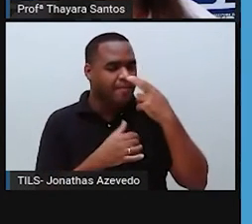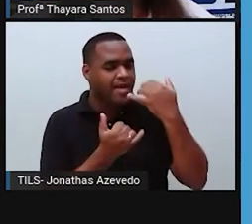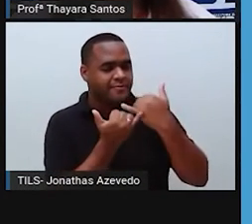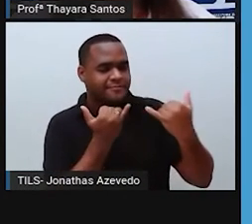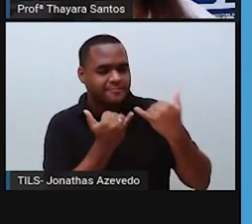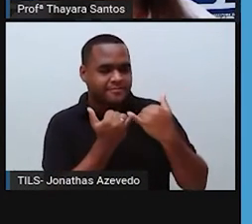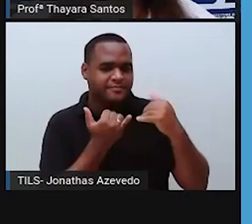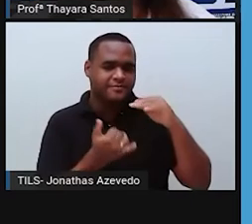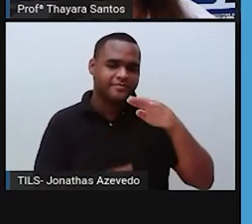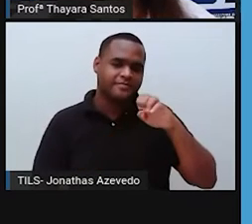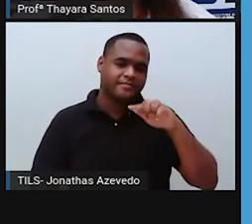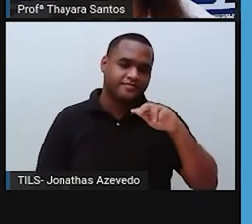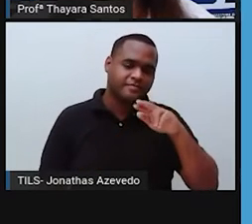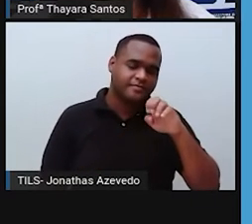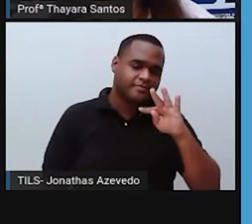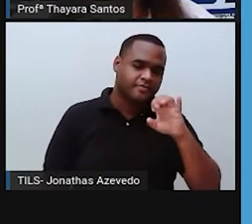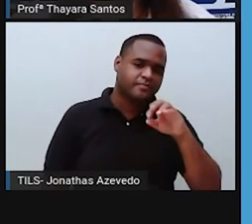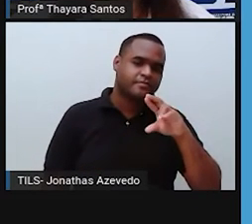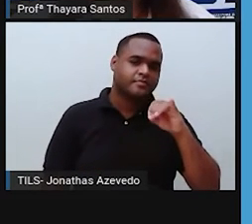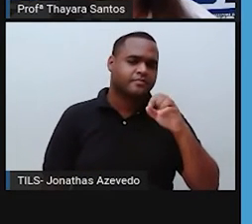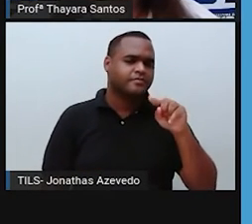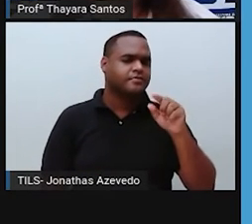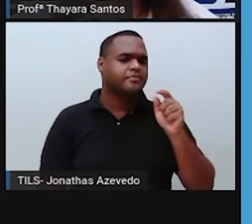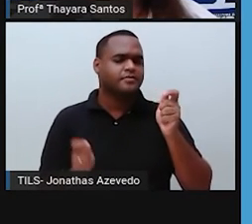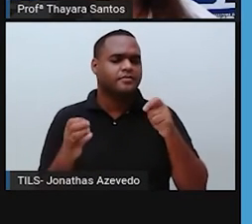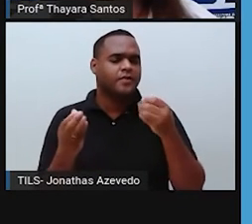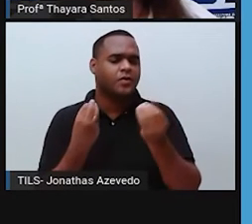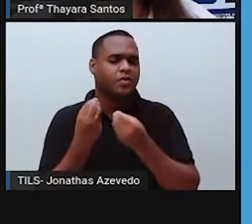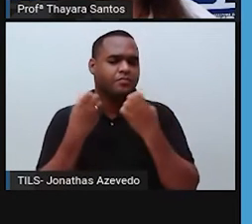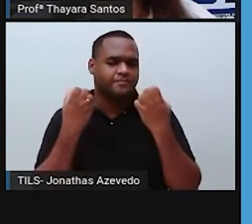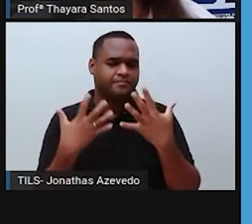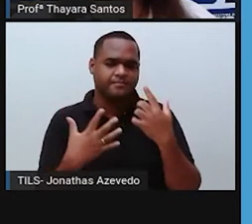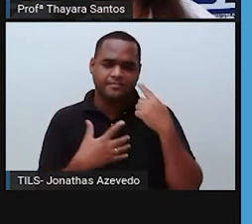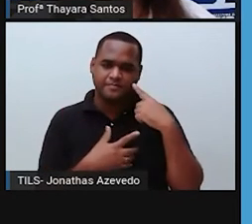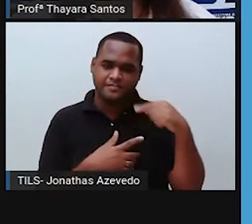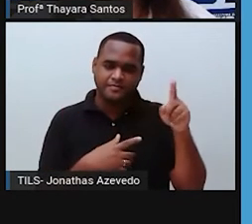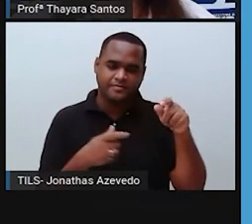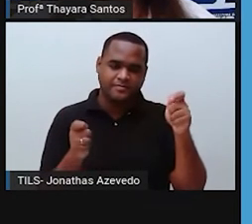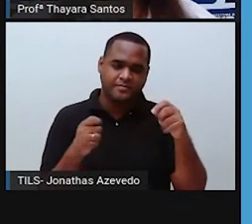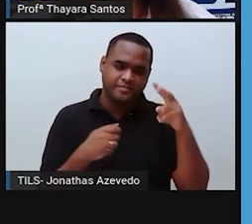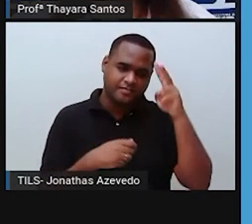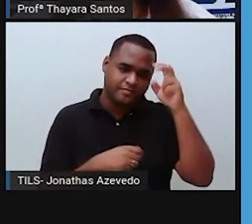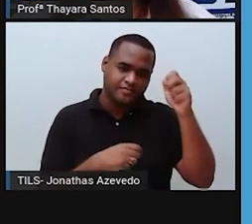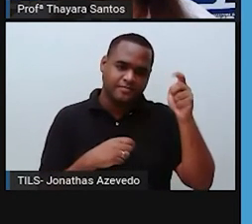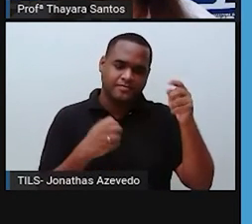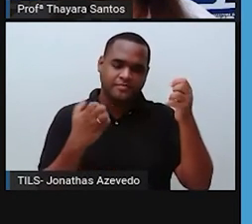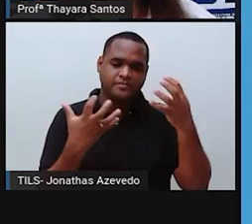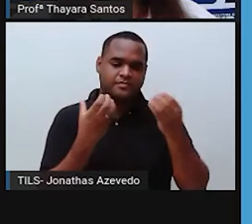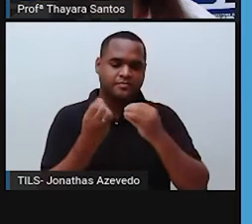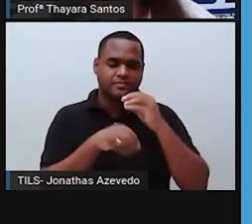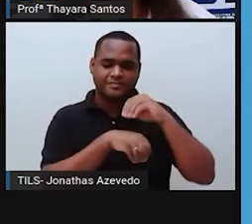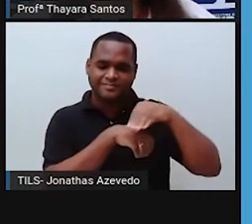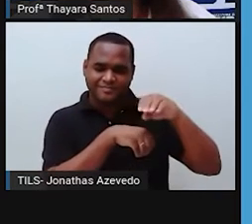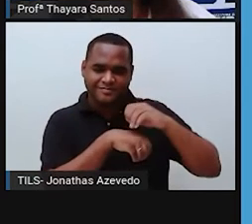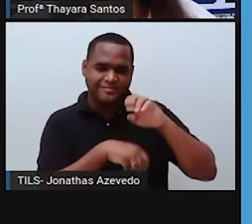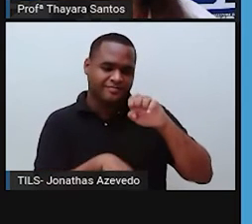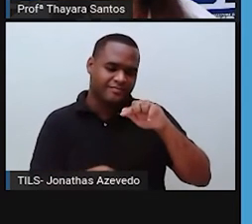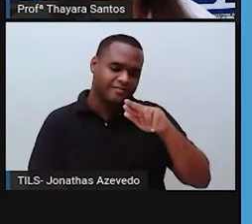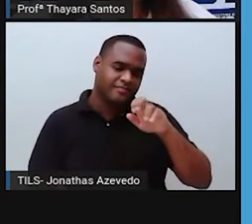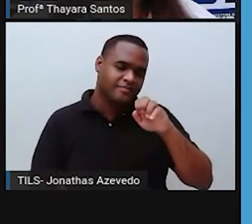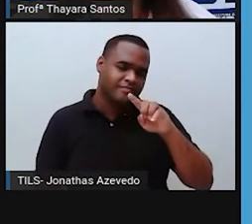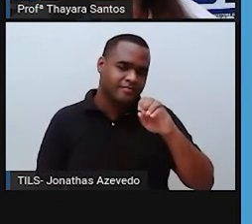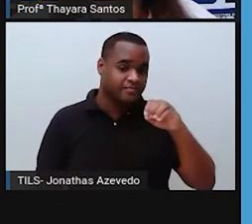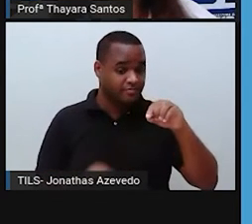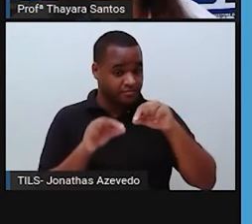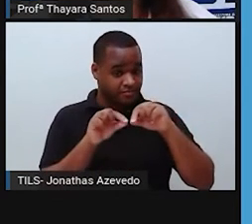porque o Equatorial tem forte influência da linha do Equador, que passa mais ou menos nessa região,